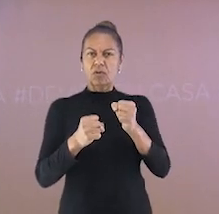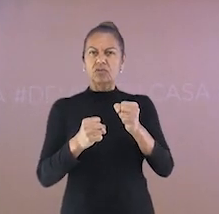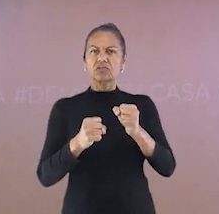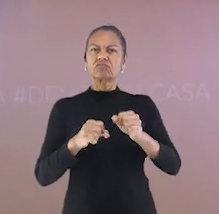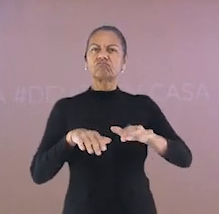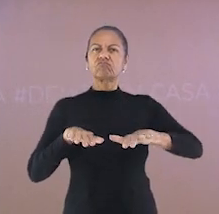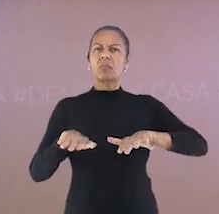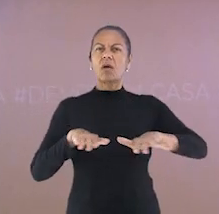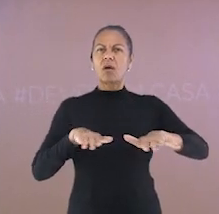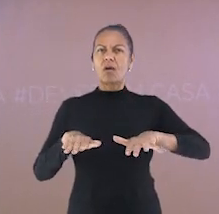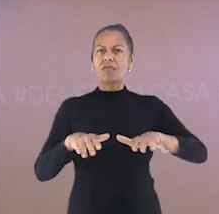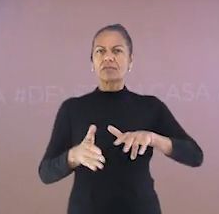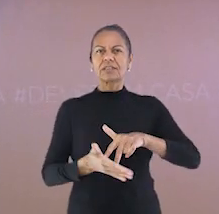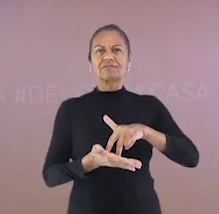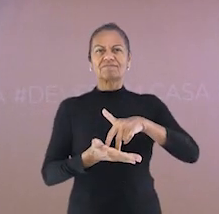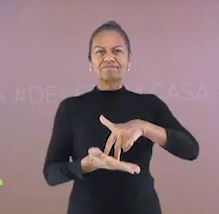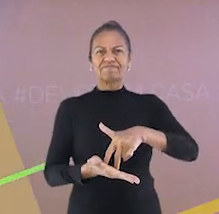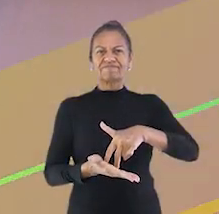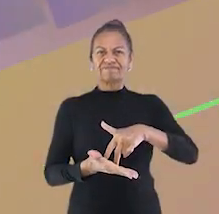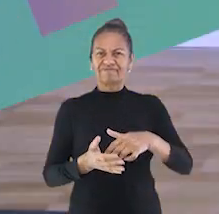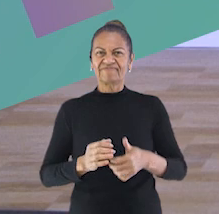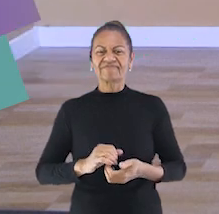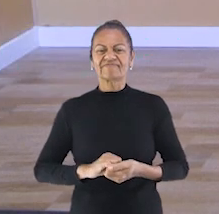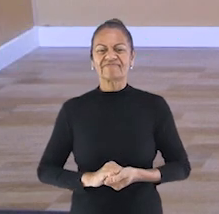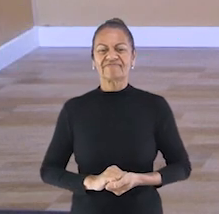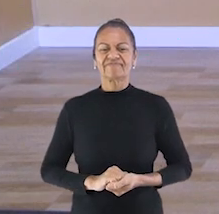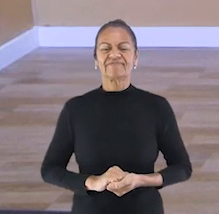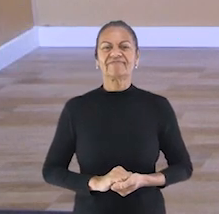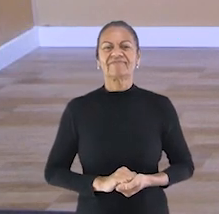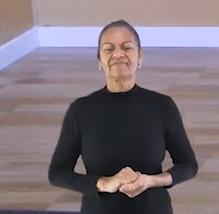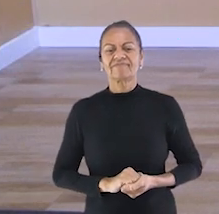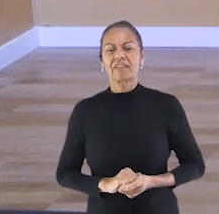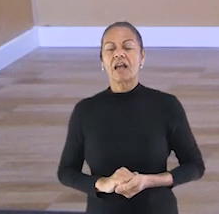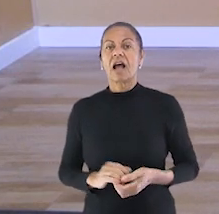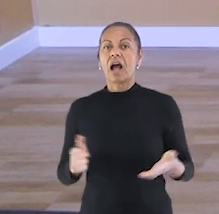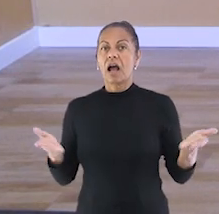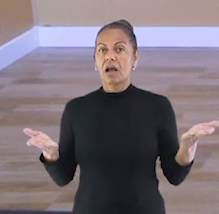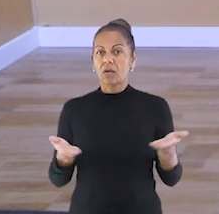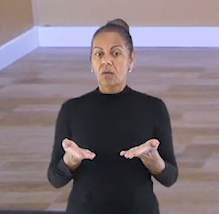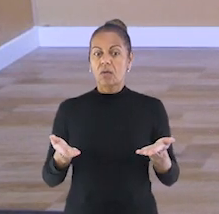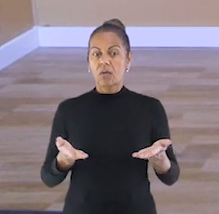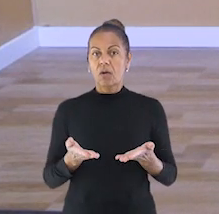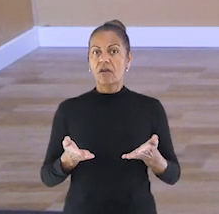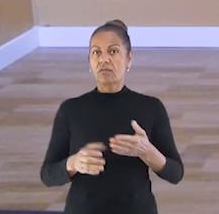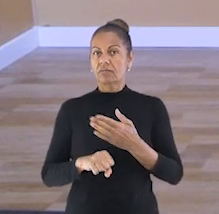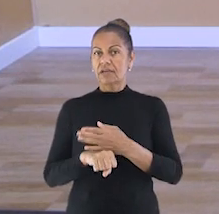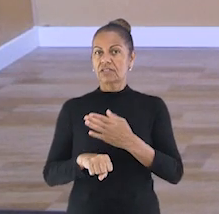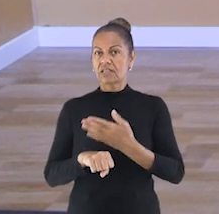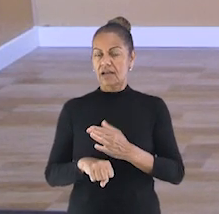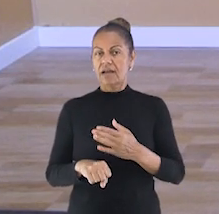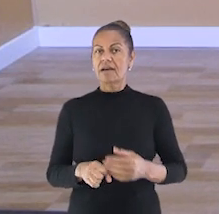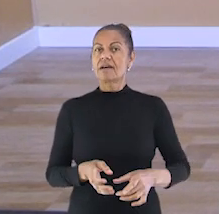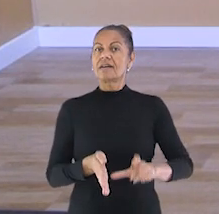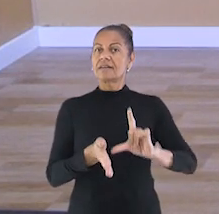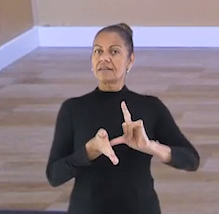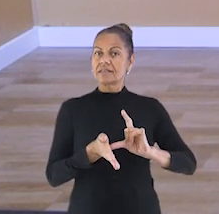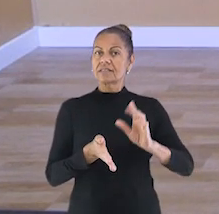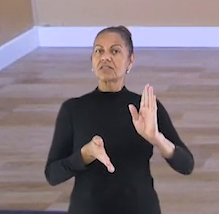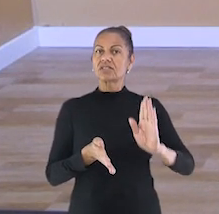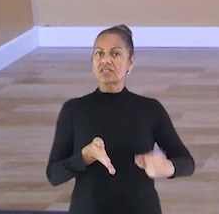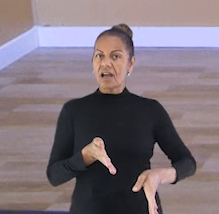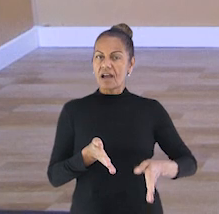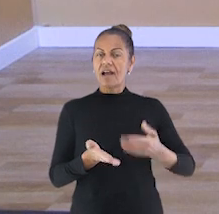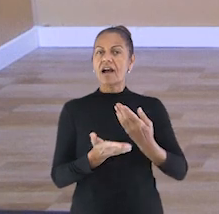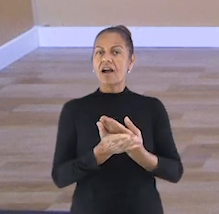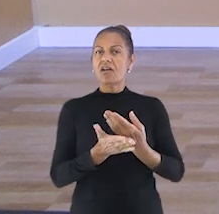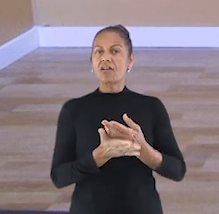muito bom, mas vamos para a nossa prática. Como foi falado no início da aula, vamos precisar de um